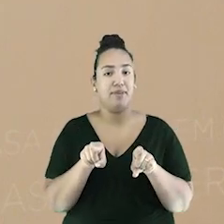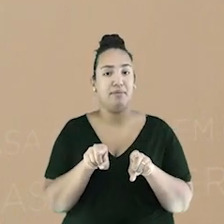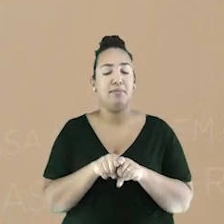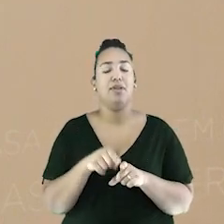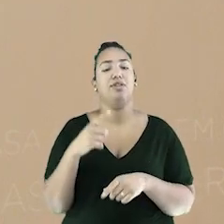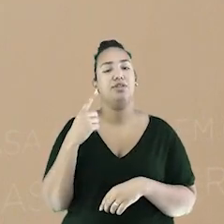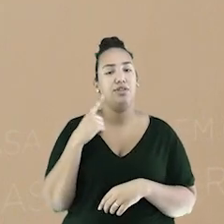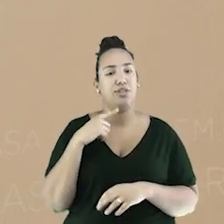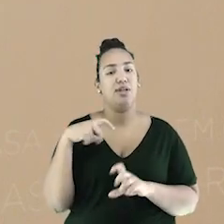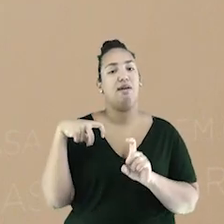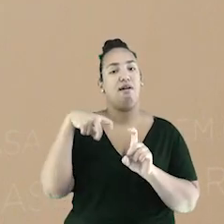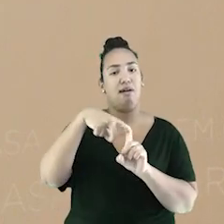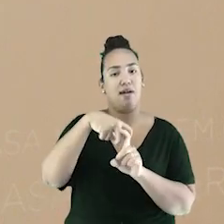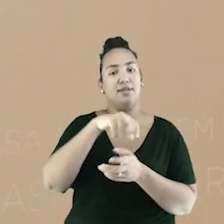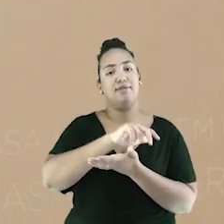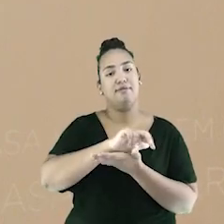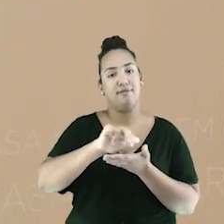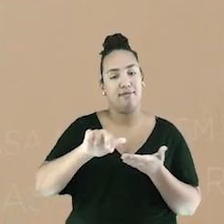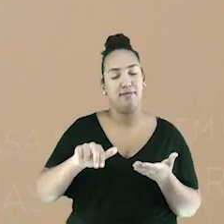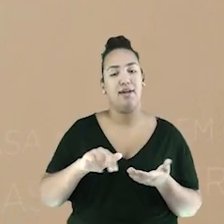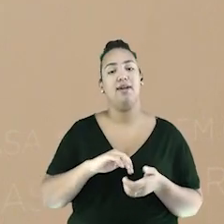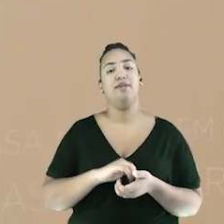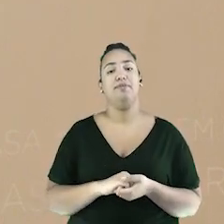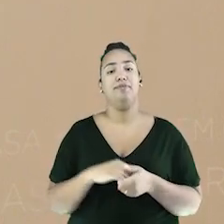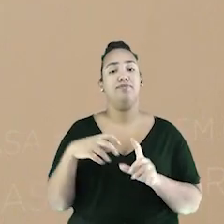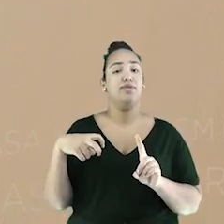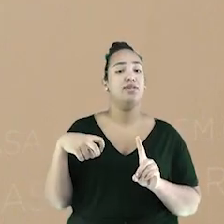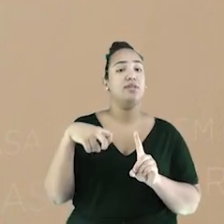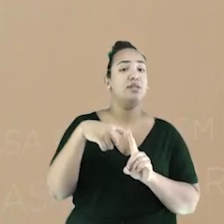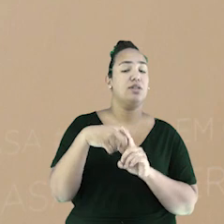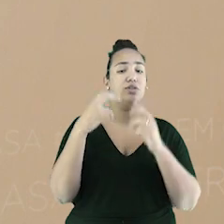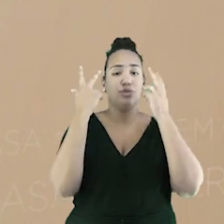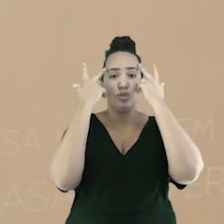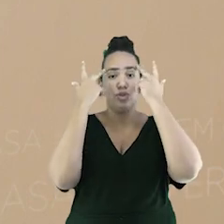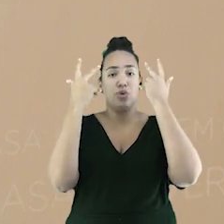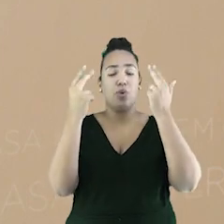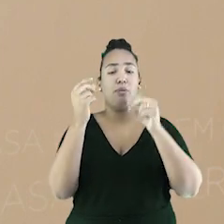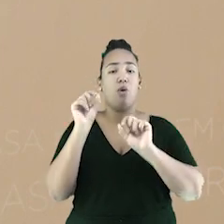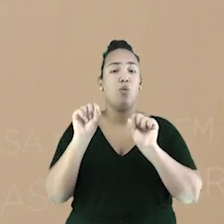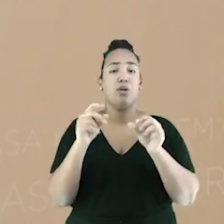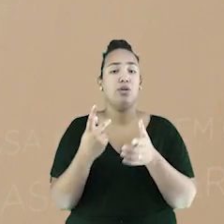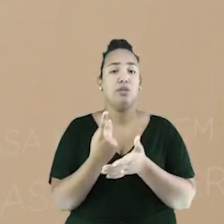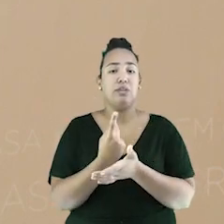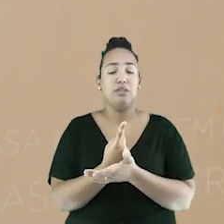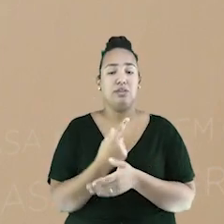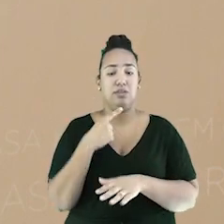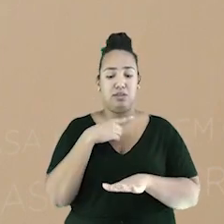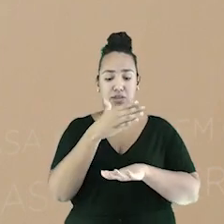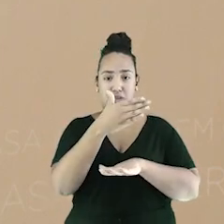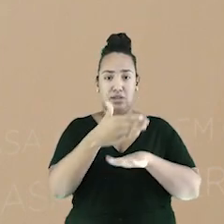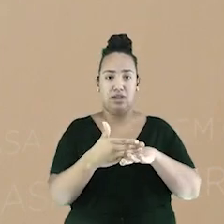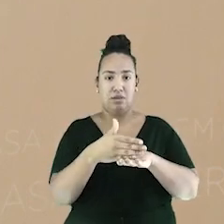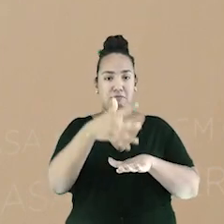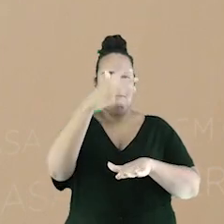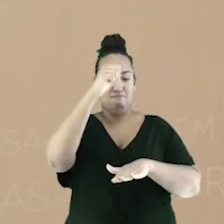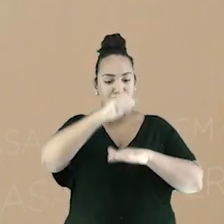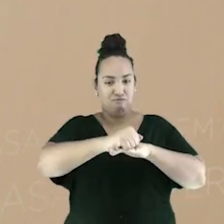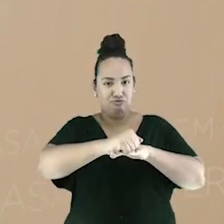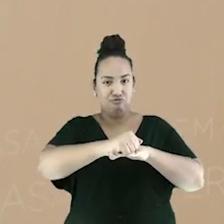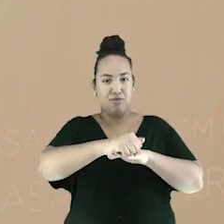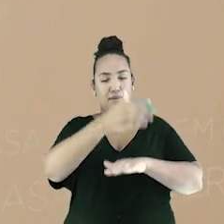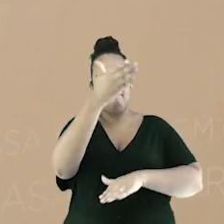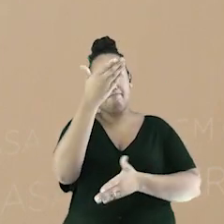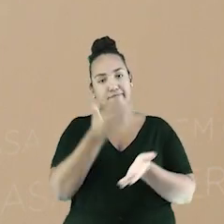trabalhadores tinham seus dedos presos em máquinas e muitos os perdiam. Os trabalhadores que se afastavam por problemas de saúde